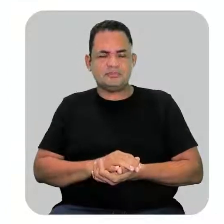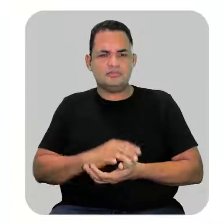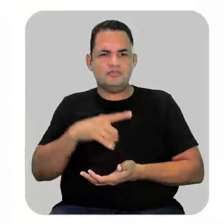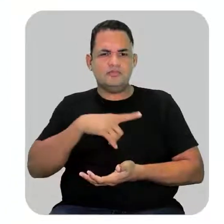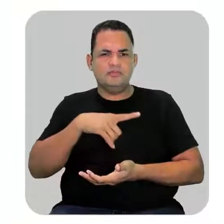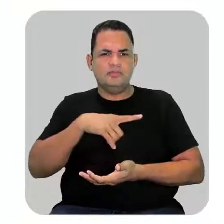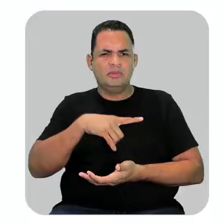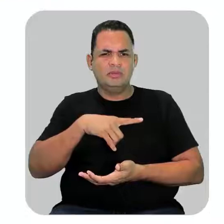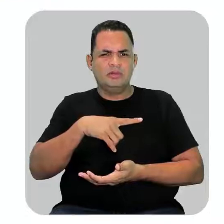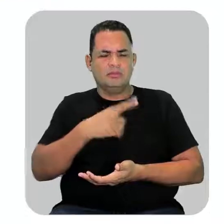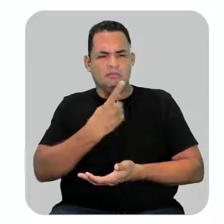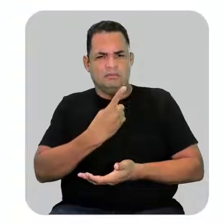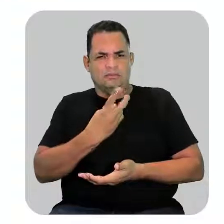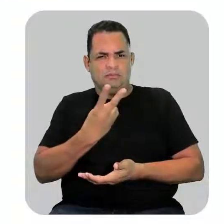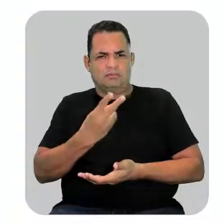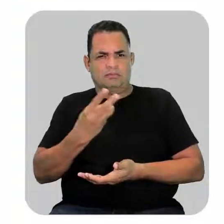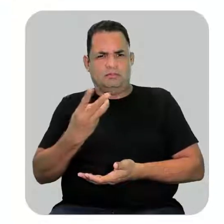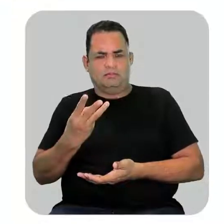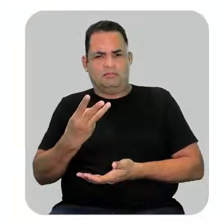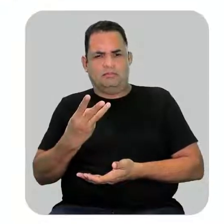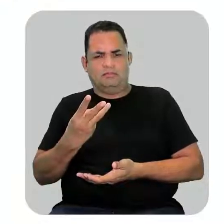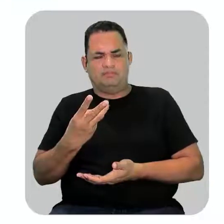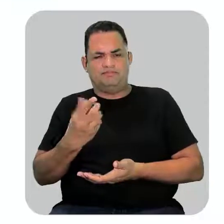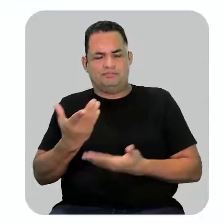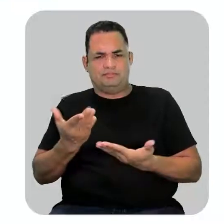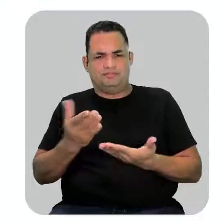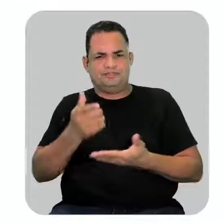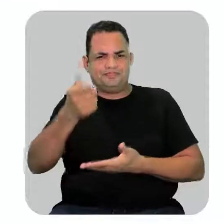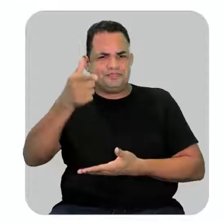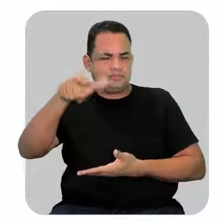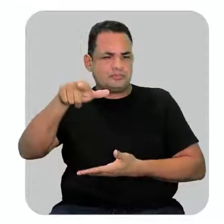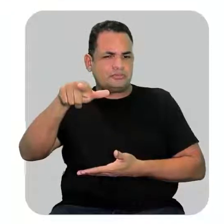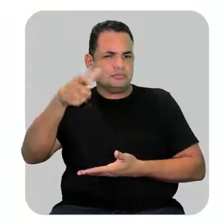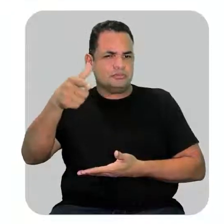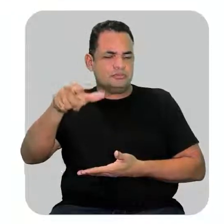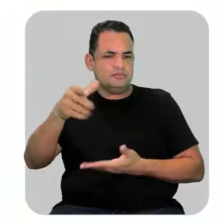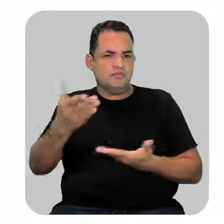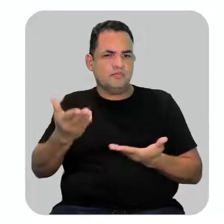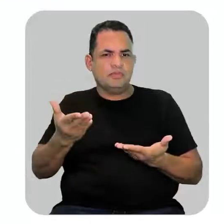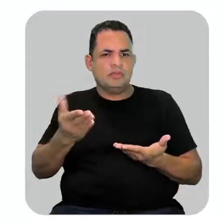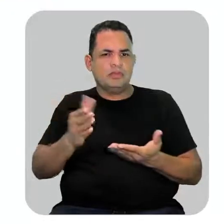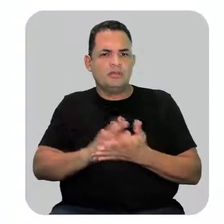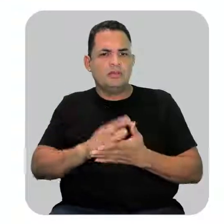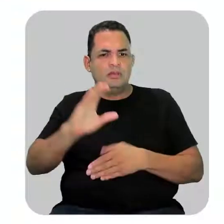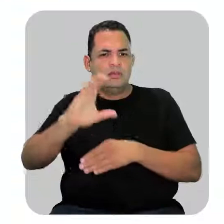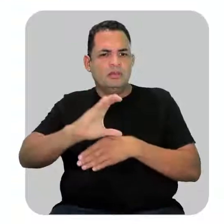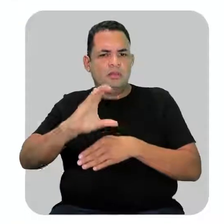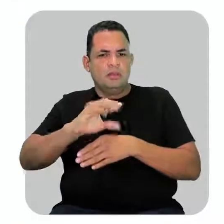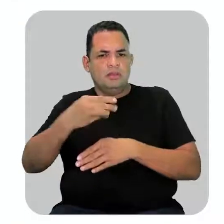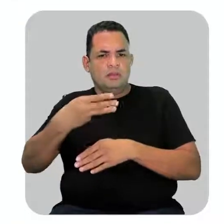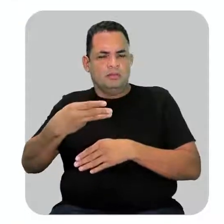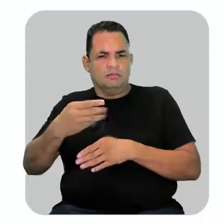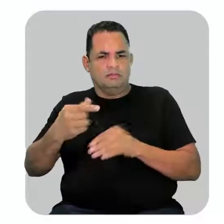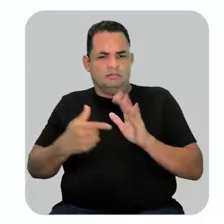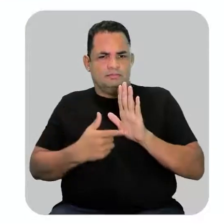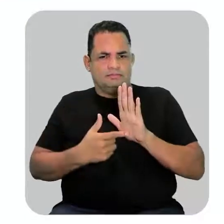1, 2, metil. E o outro está aqui no carbono 3. E aí eu vou representar